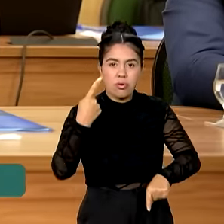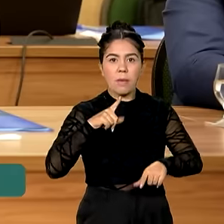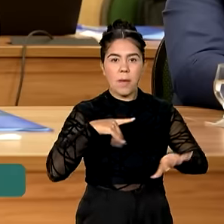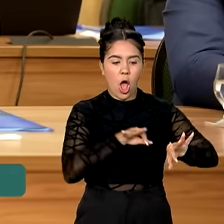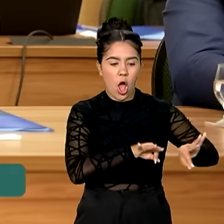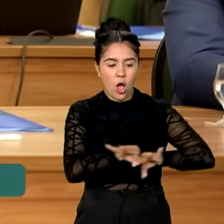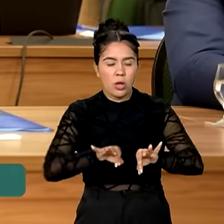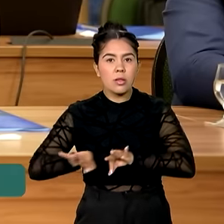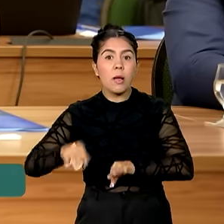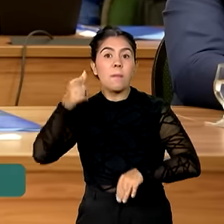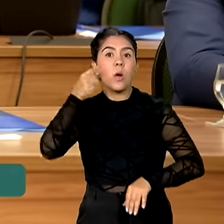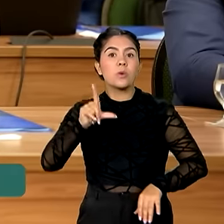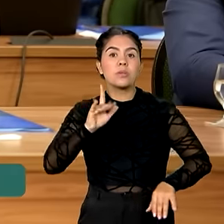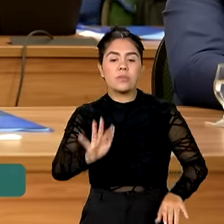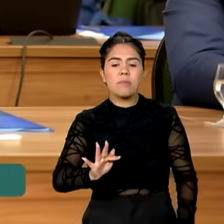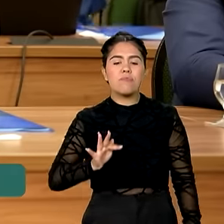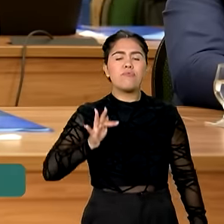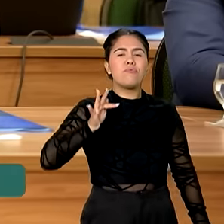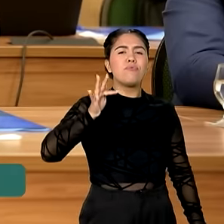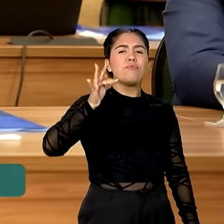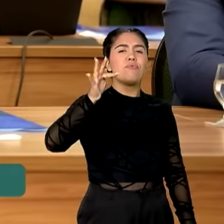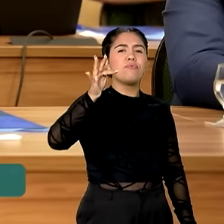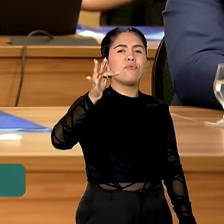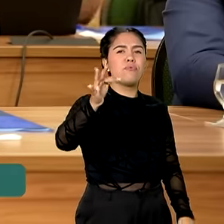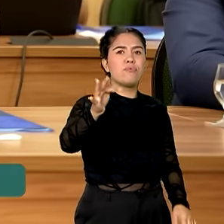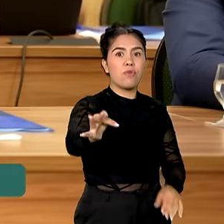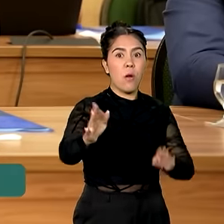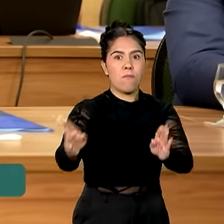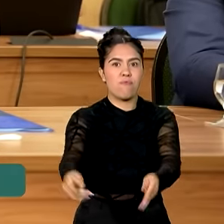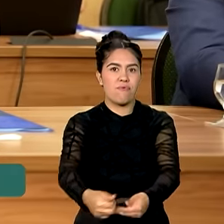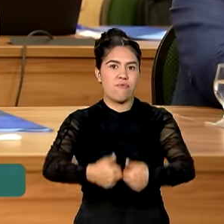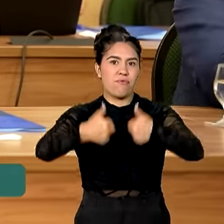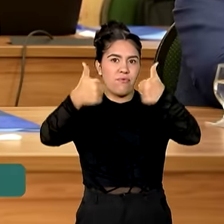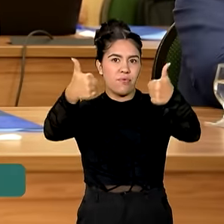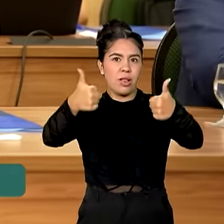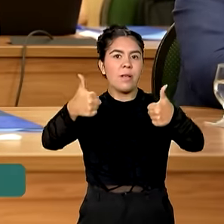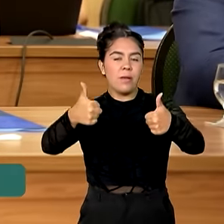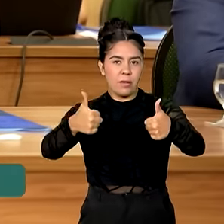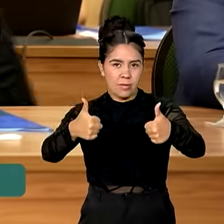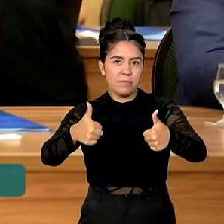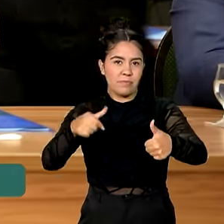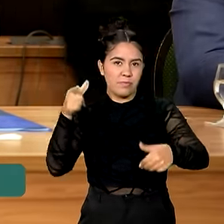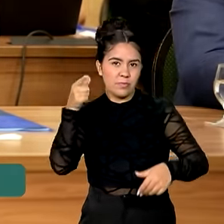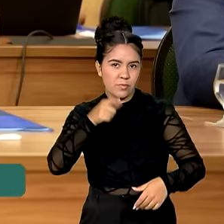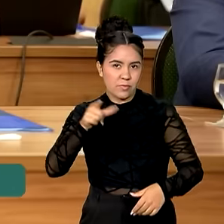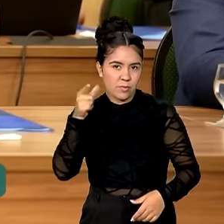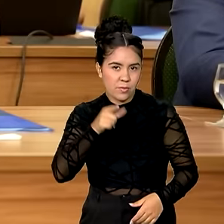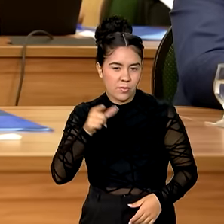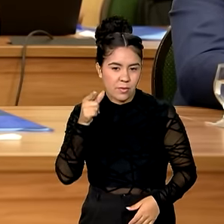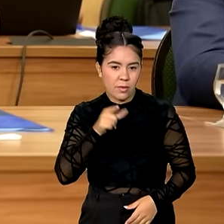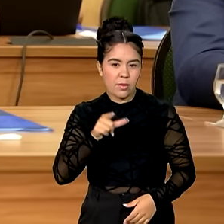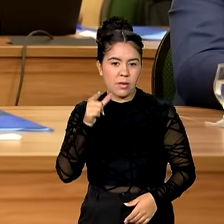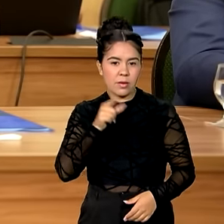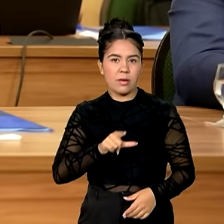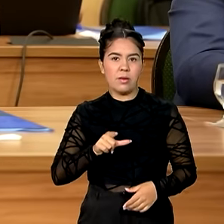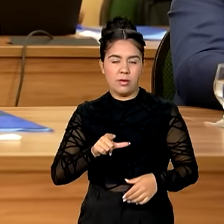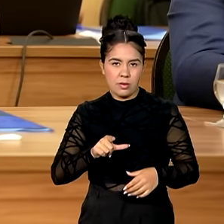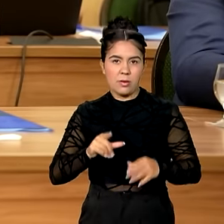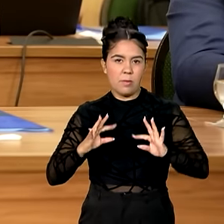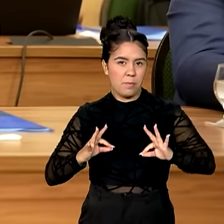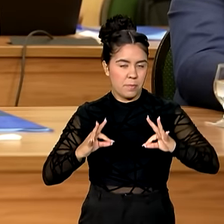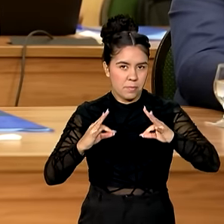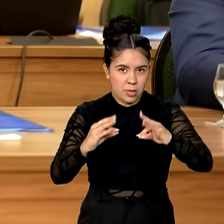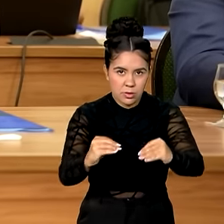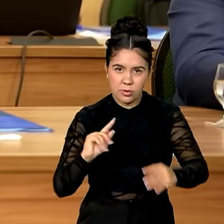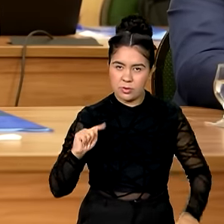enxergá-la na linha de horizonte que a gente possa ver futuro mais vigoroso para todos